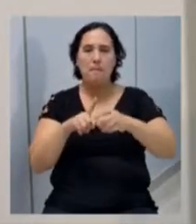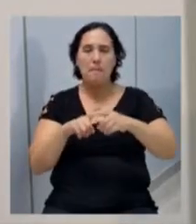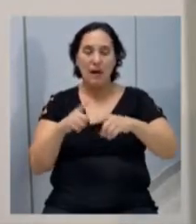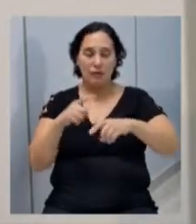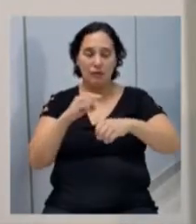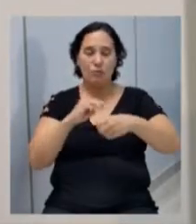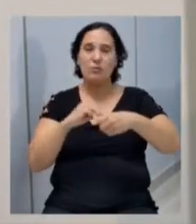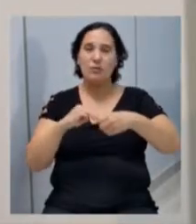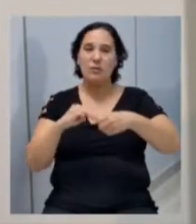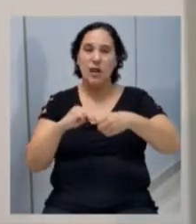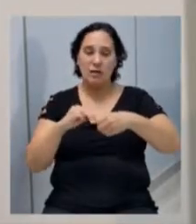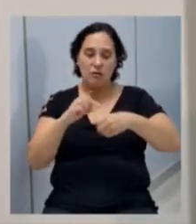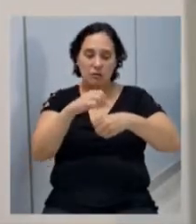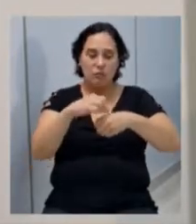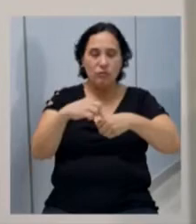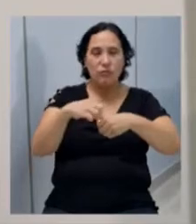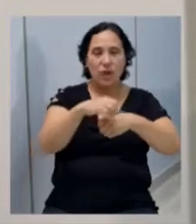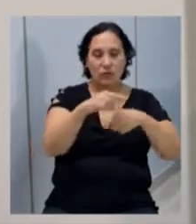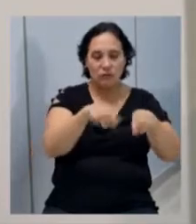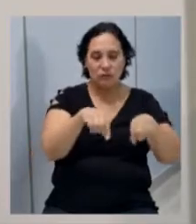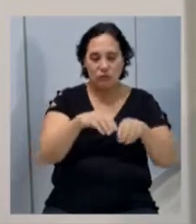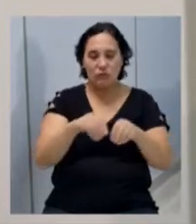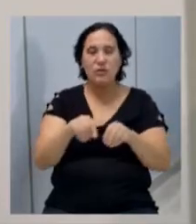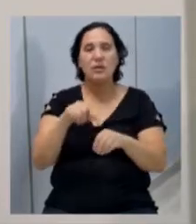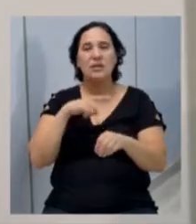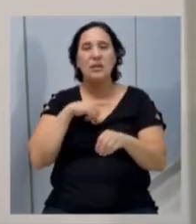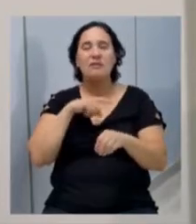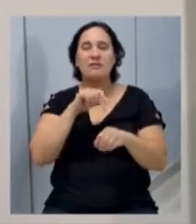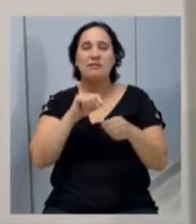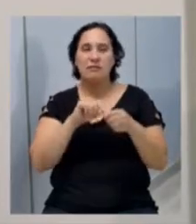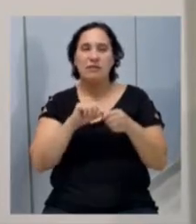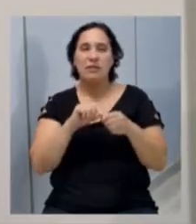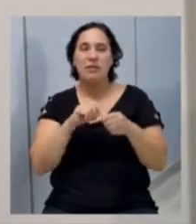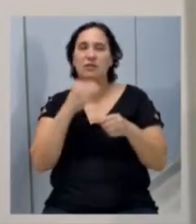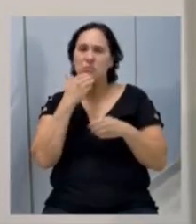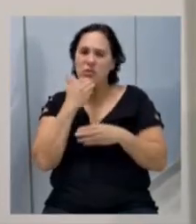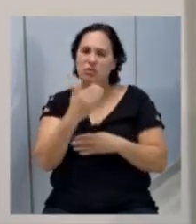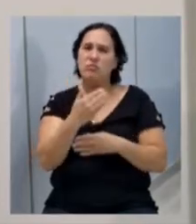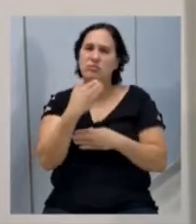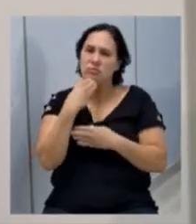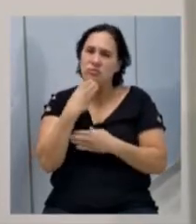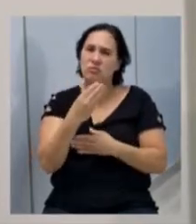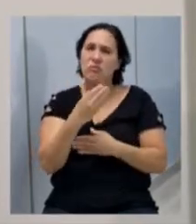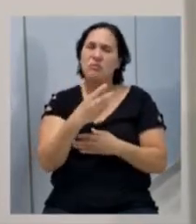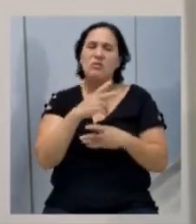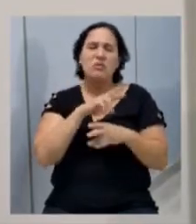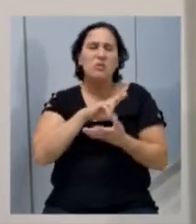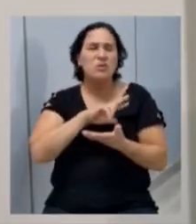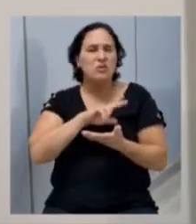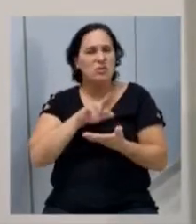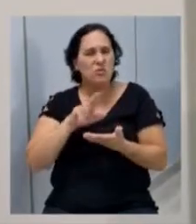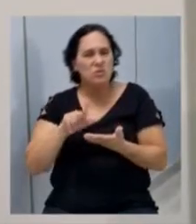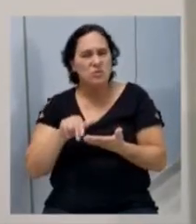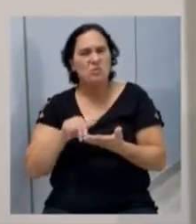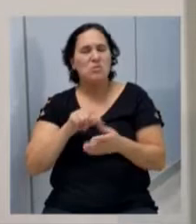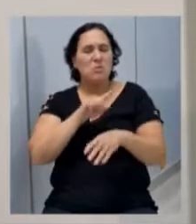do município, onde faz parte do loteamento, ali é que tem que ser, onde nós já pedimos, inclusive, por diversas vezes, lombadas físicas, se não